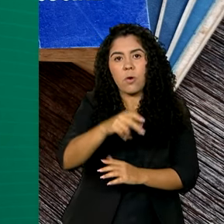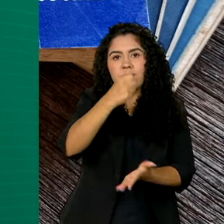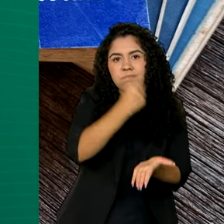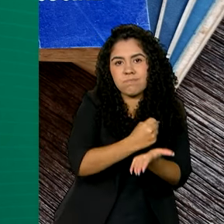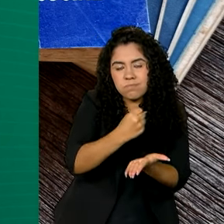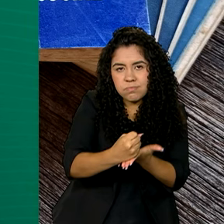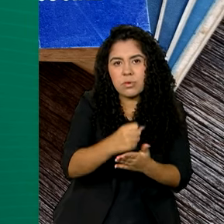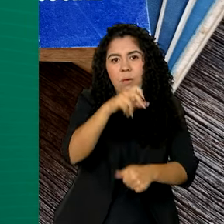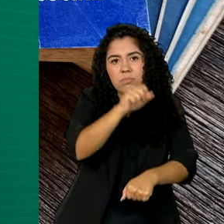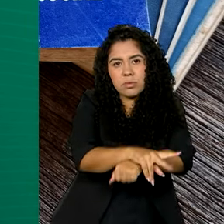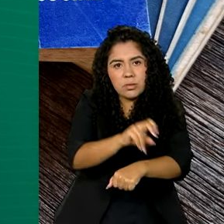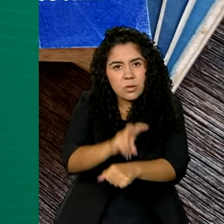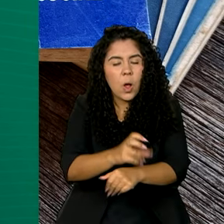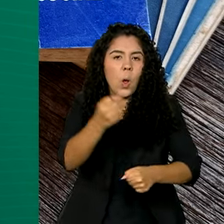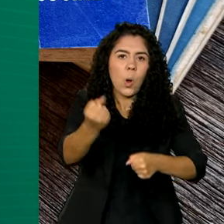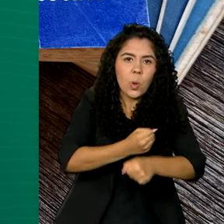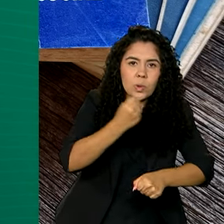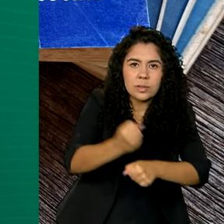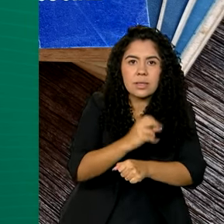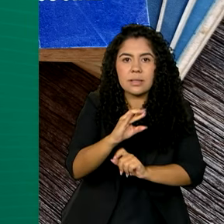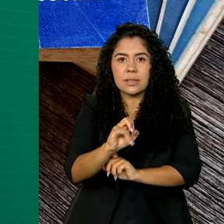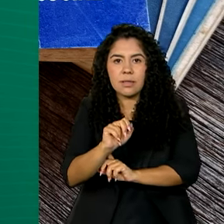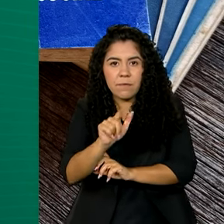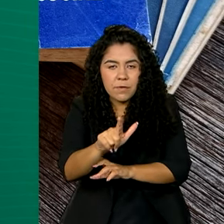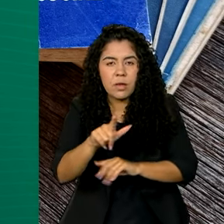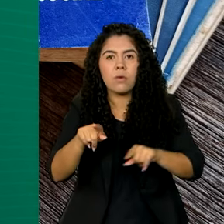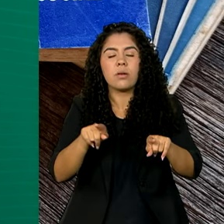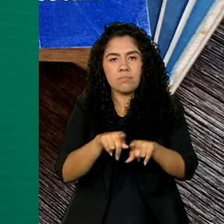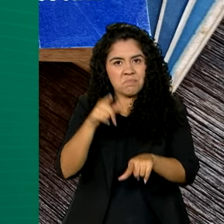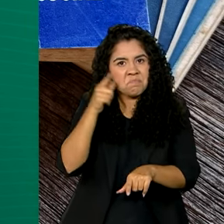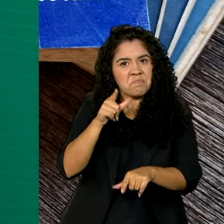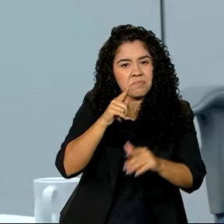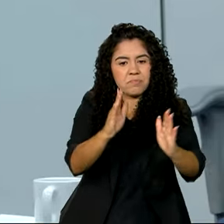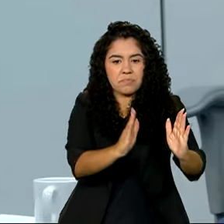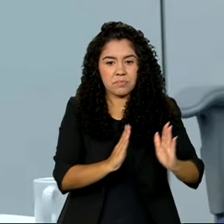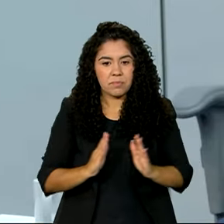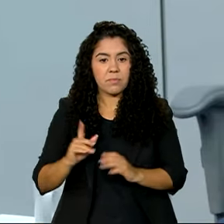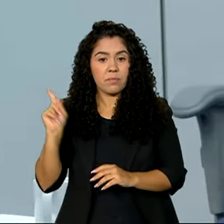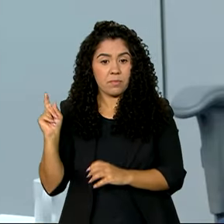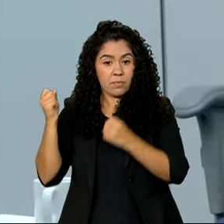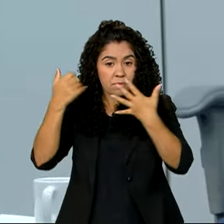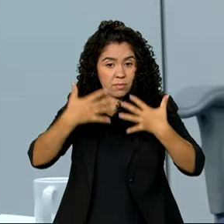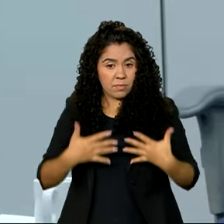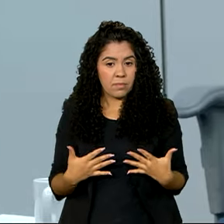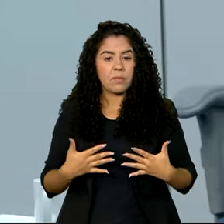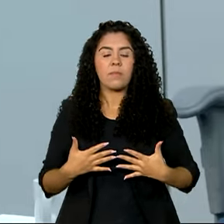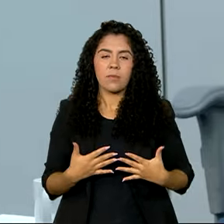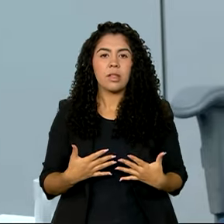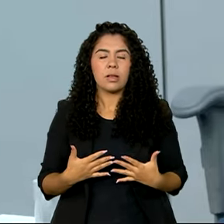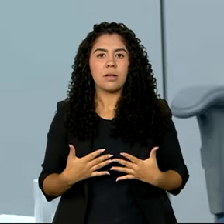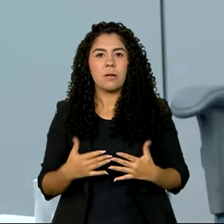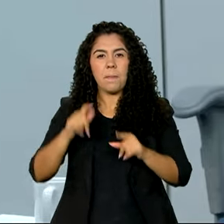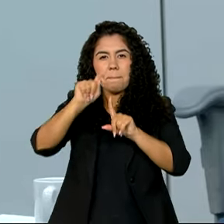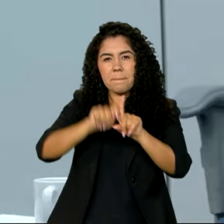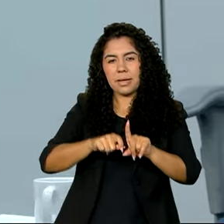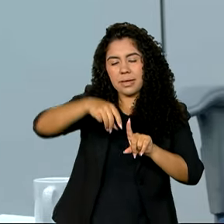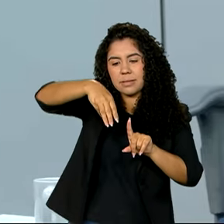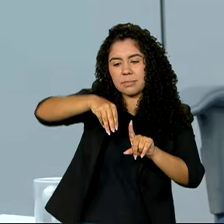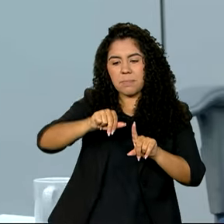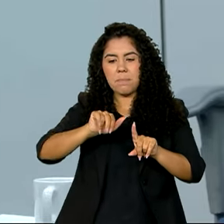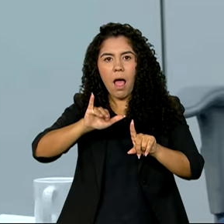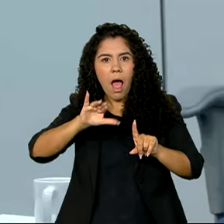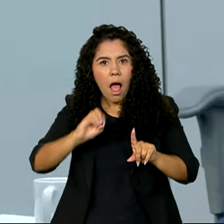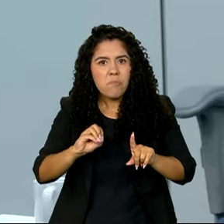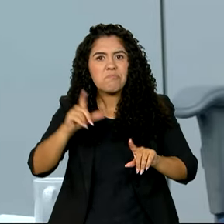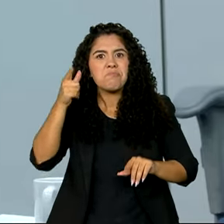comércio, construção civil e agropecuária fecham a lista. Maio deu uma arrefecida no